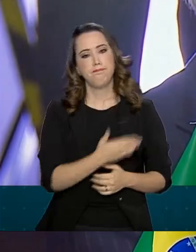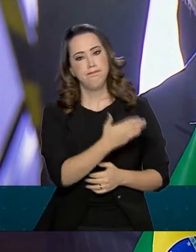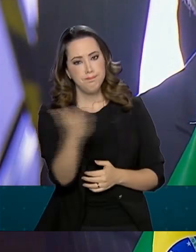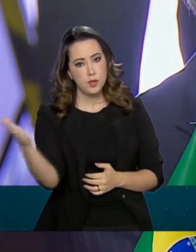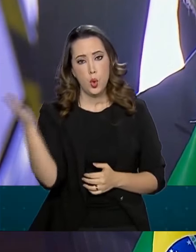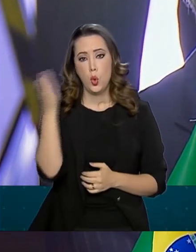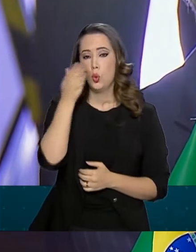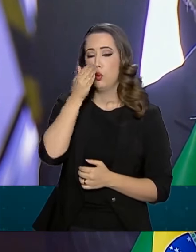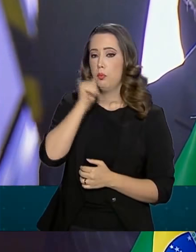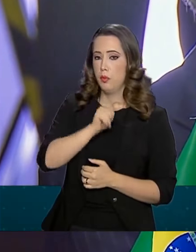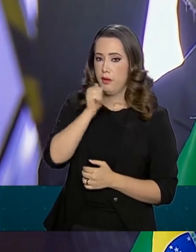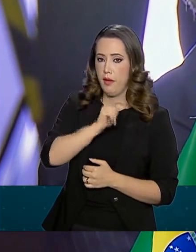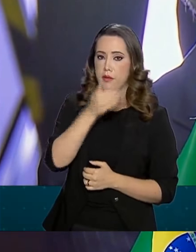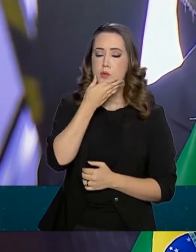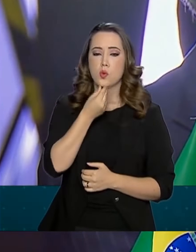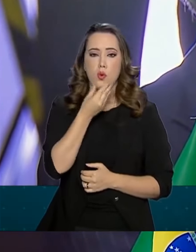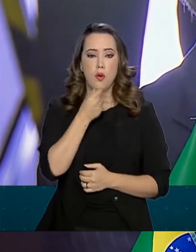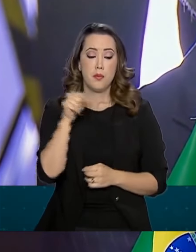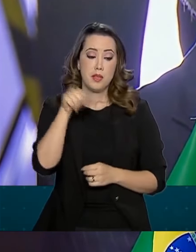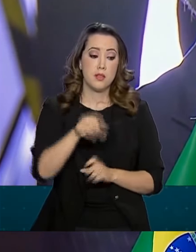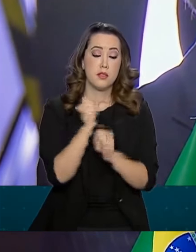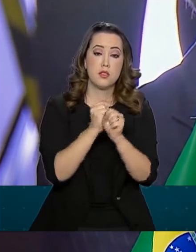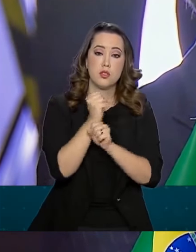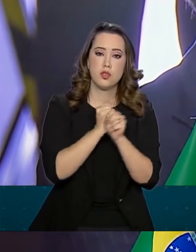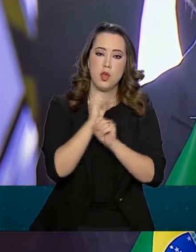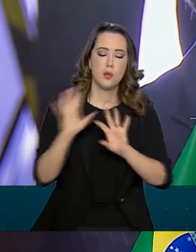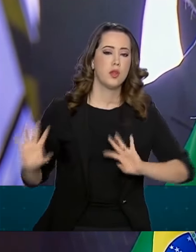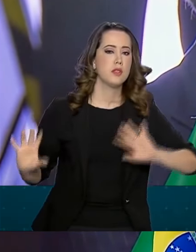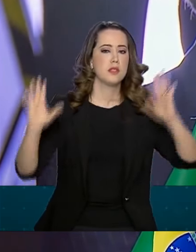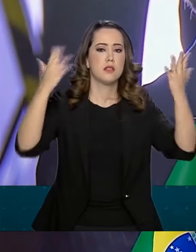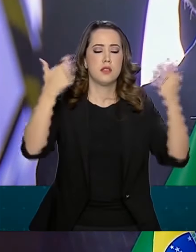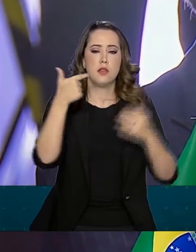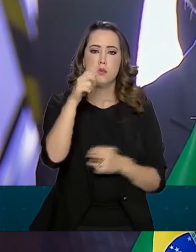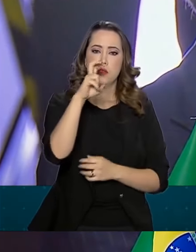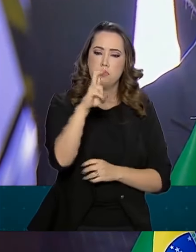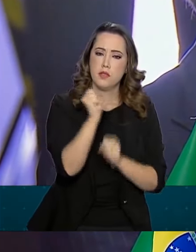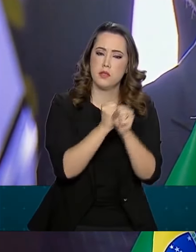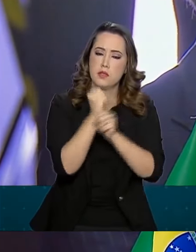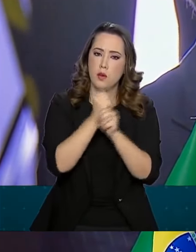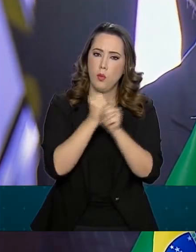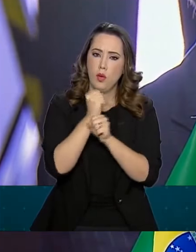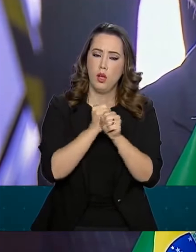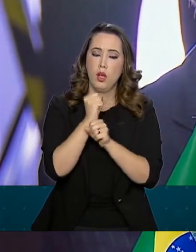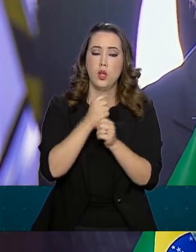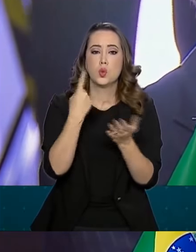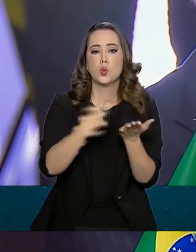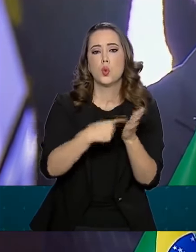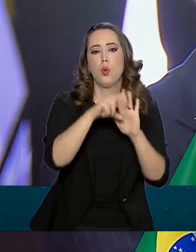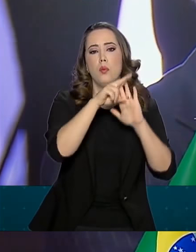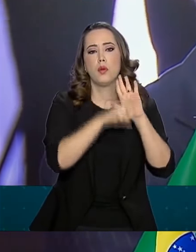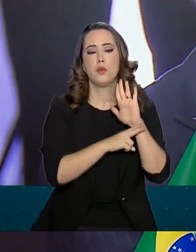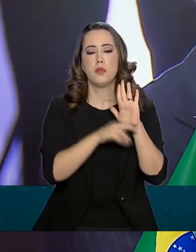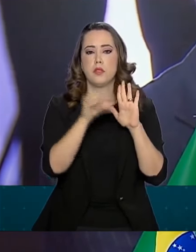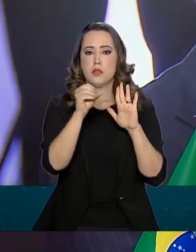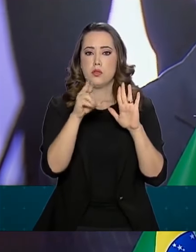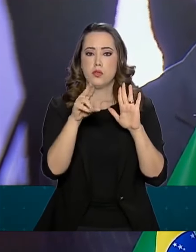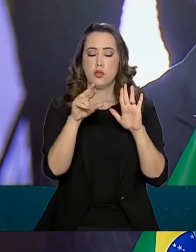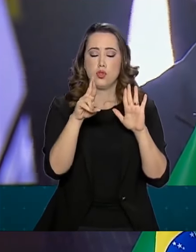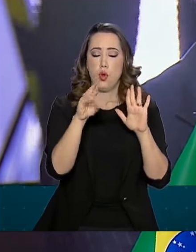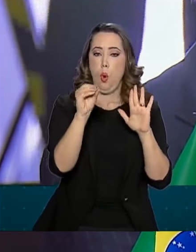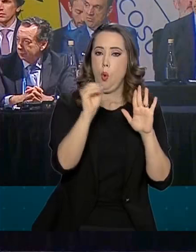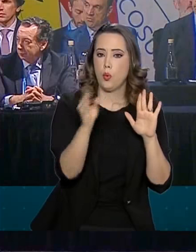e senhores, este ano celebramos os 25 anos do Protocolo de Ouro Preto e da União Aduaneira.